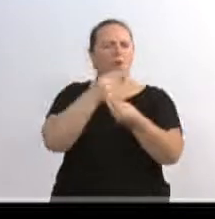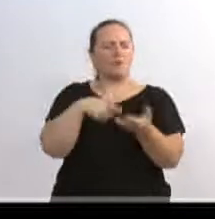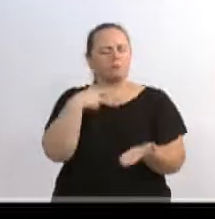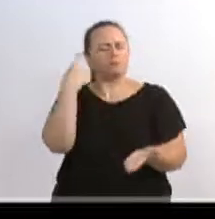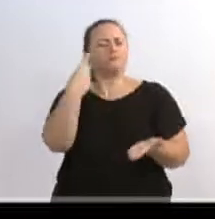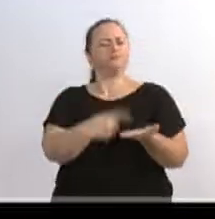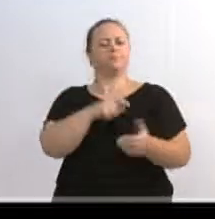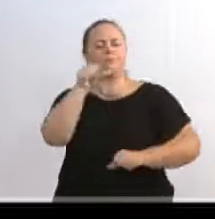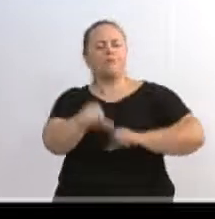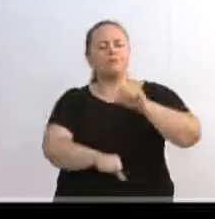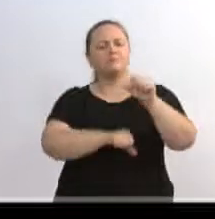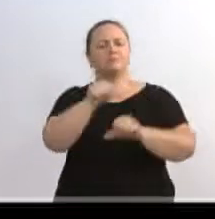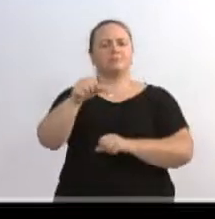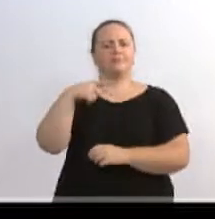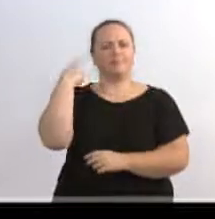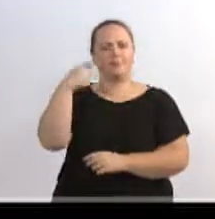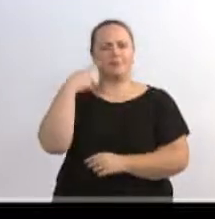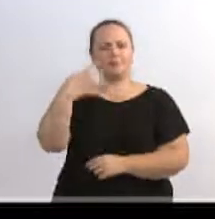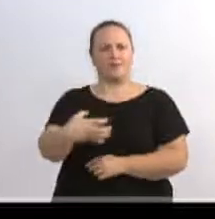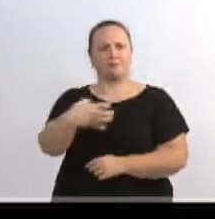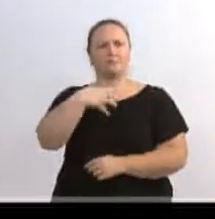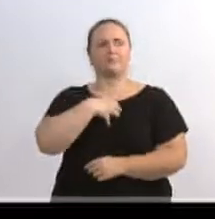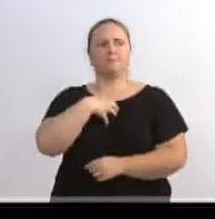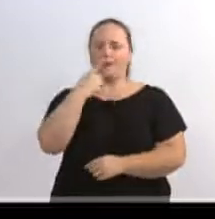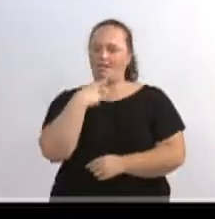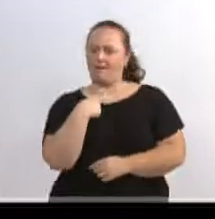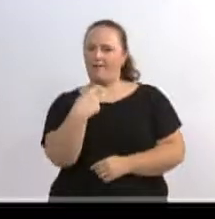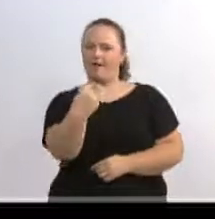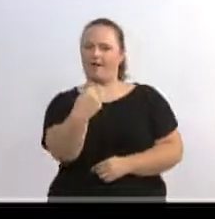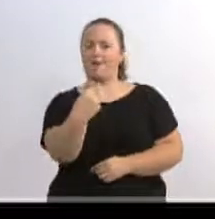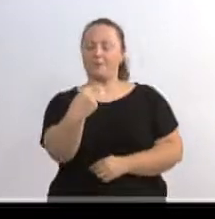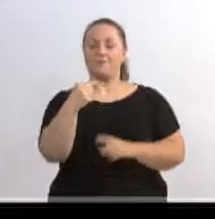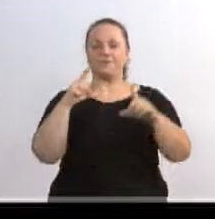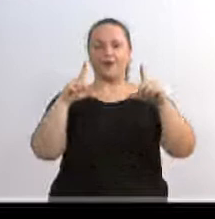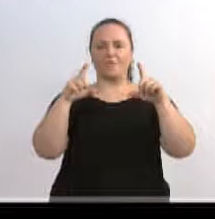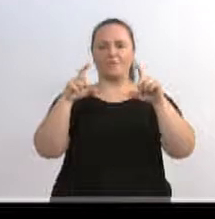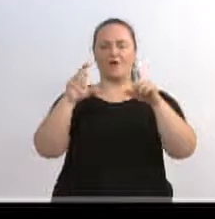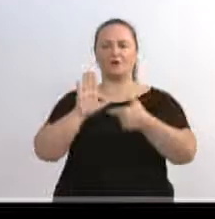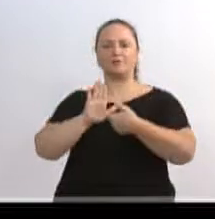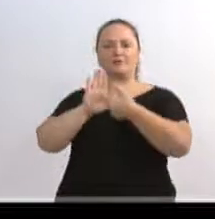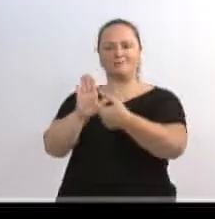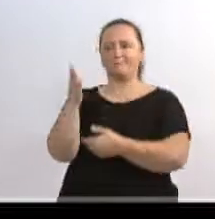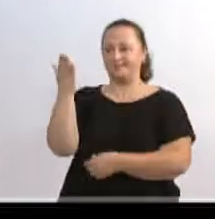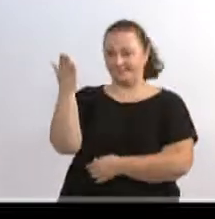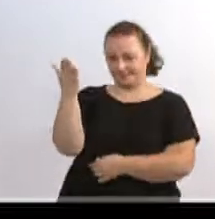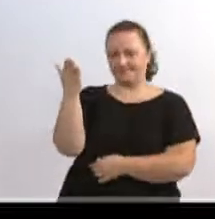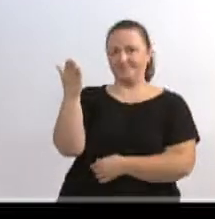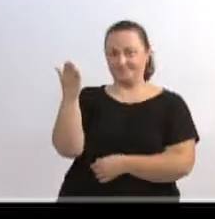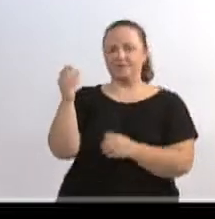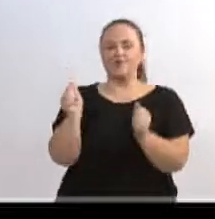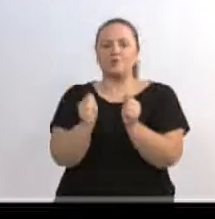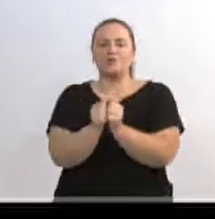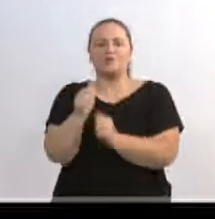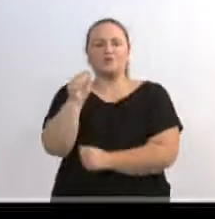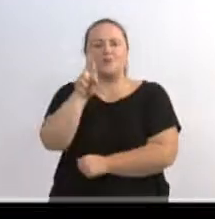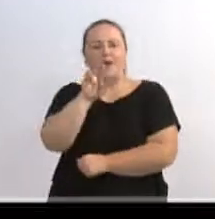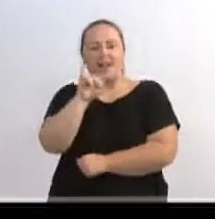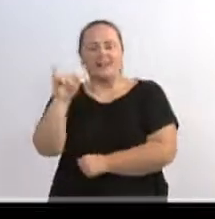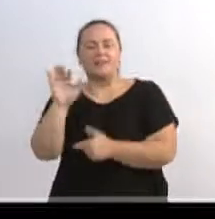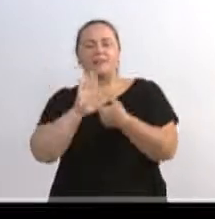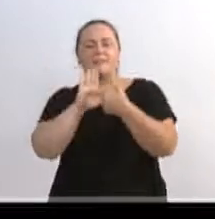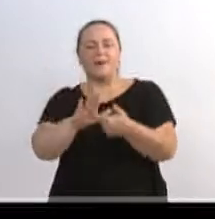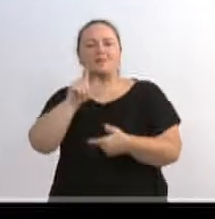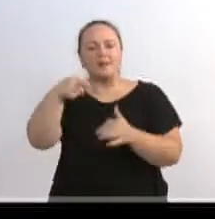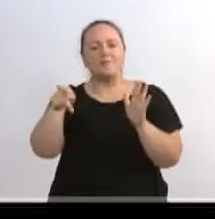política do país. E eu tive a honra de ter sido selecionado. As fotos que a gente está passando, inclusive, através do Ari, mostram ali a bancada